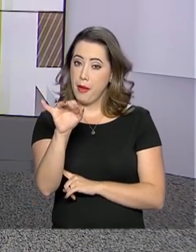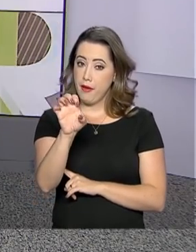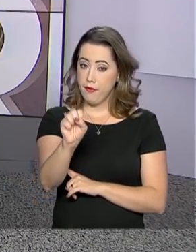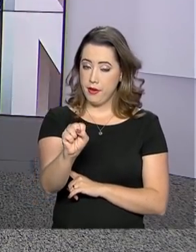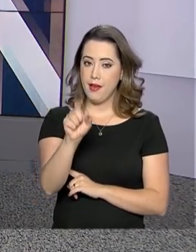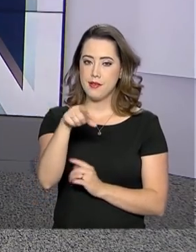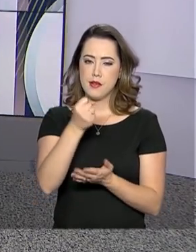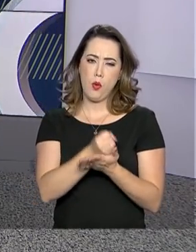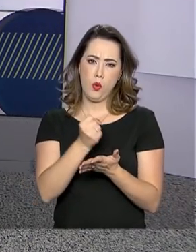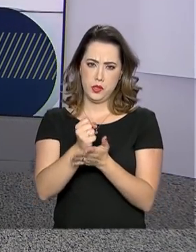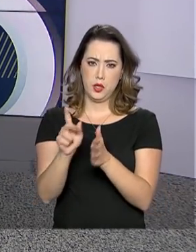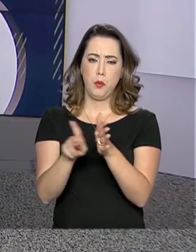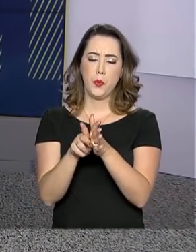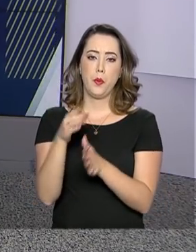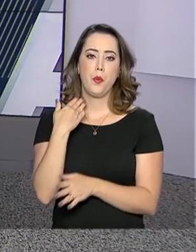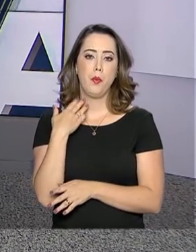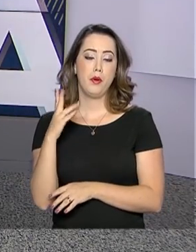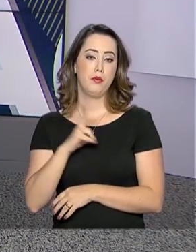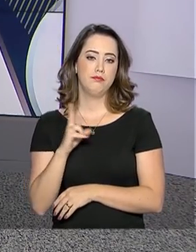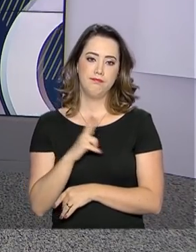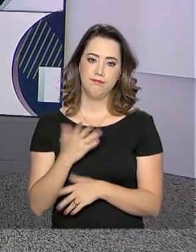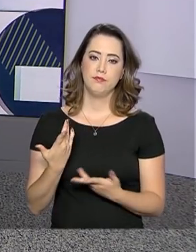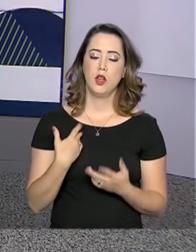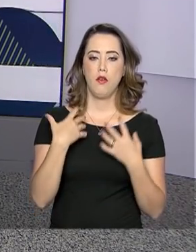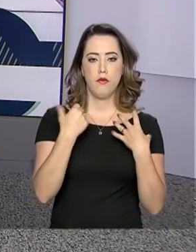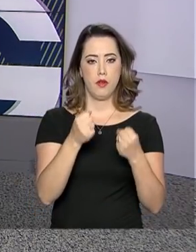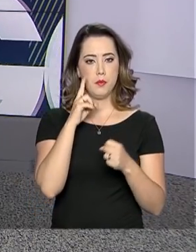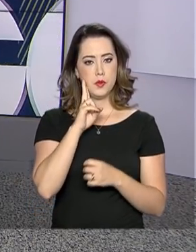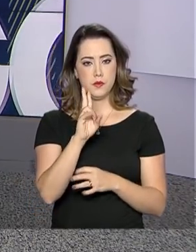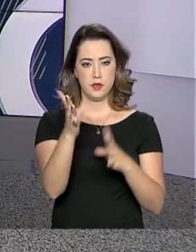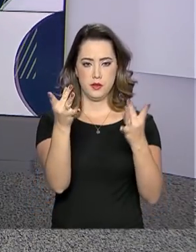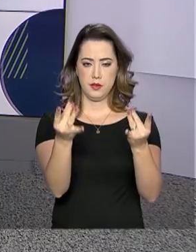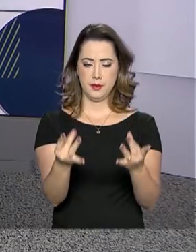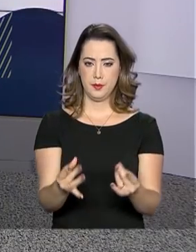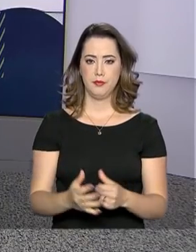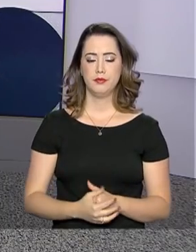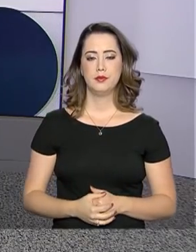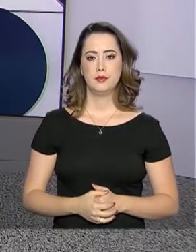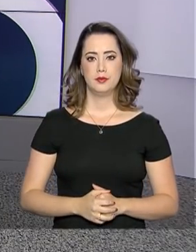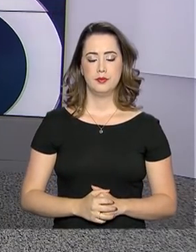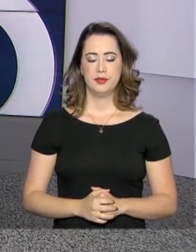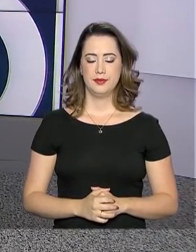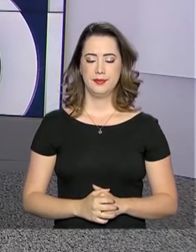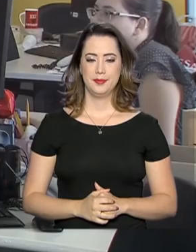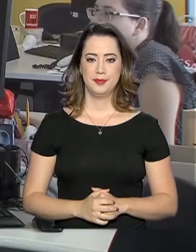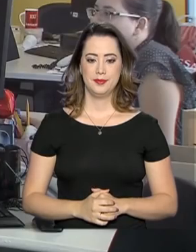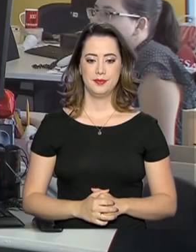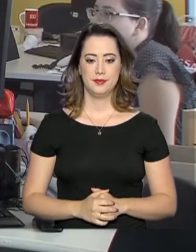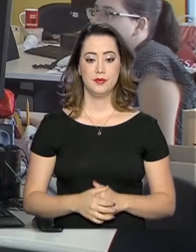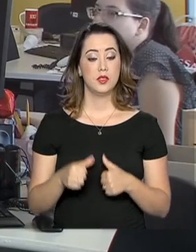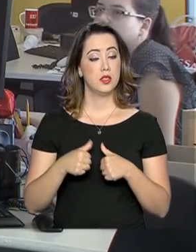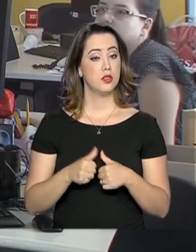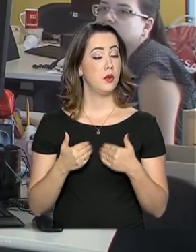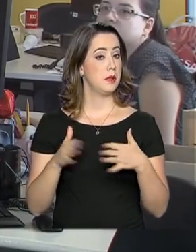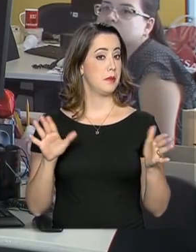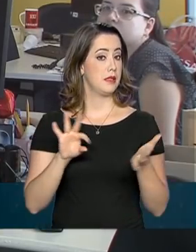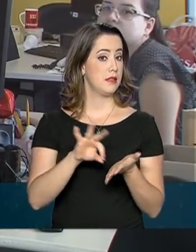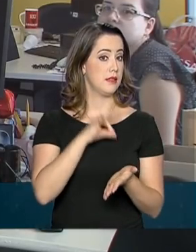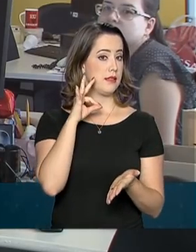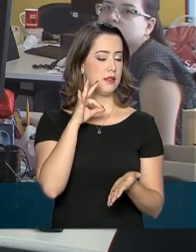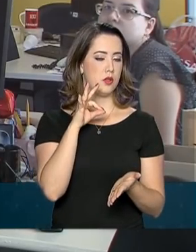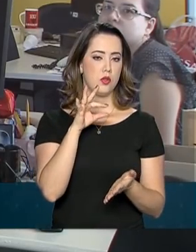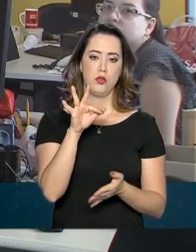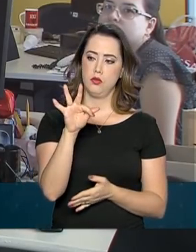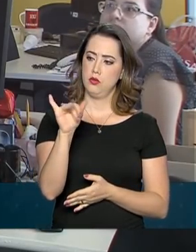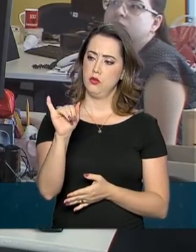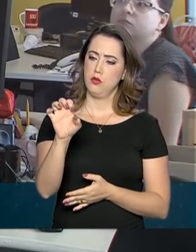que é o contrato feito com os bancos privados. A repórter Alessandra Lago tem os detalhes. Estão abertas as inscrições para o